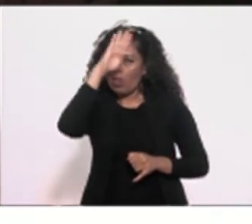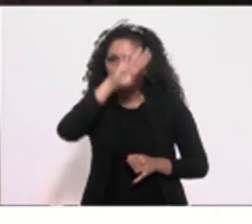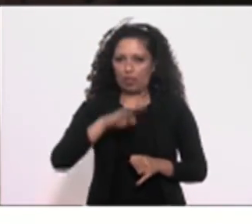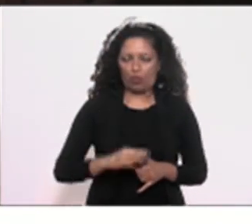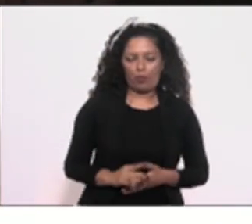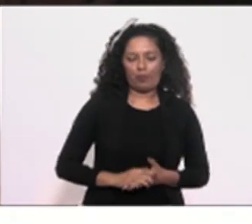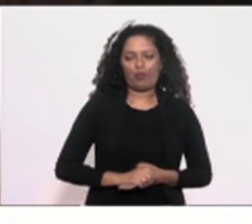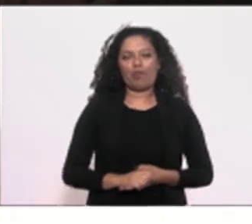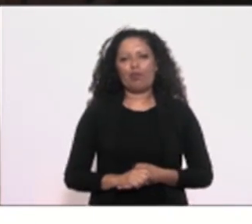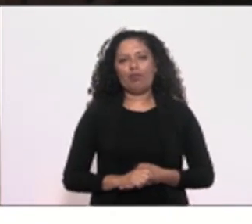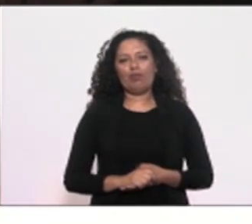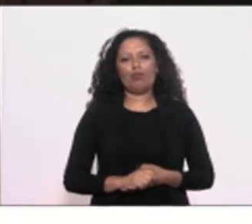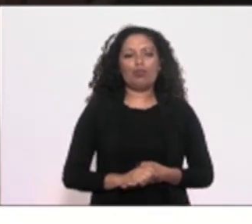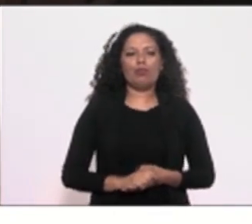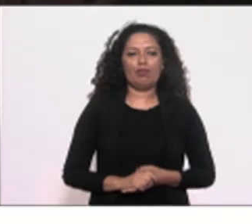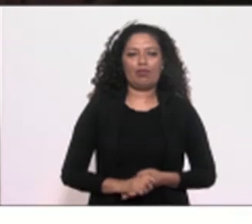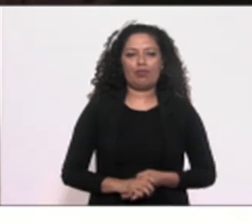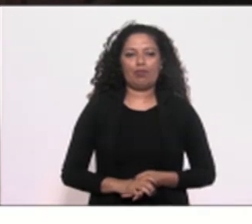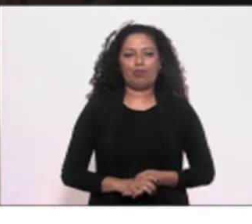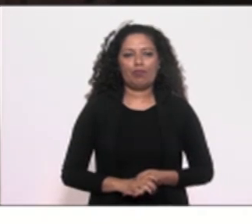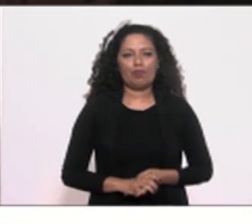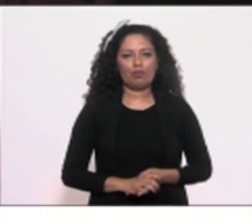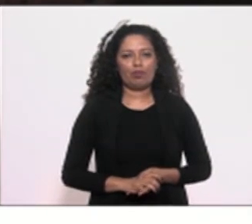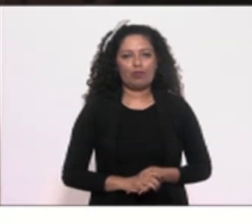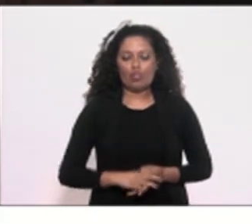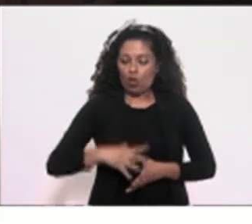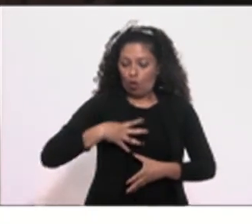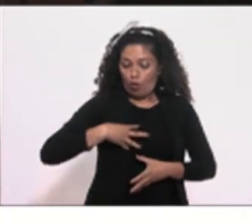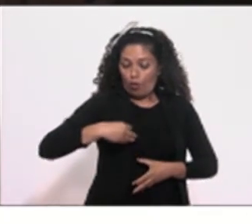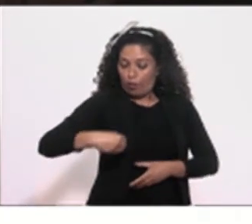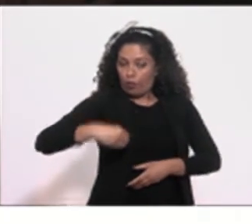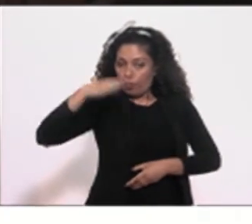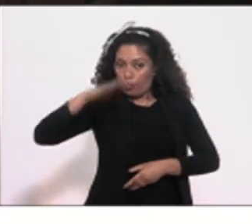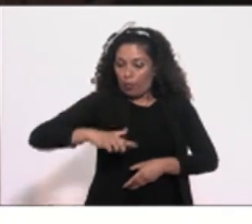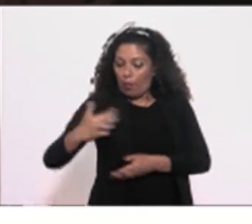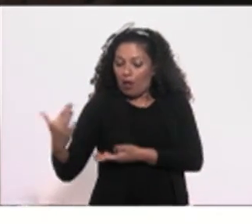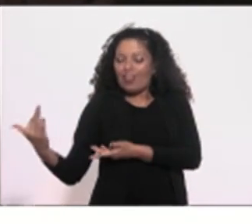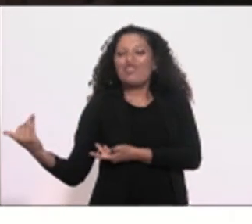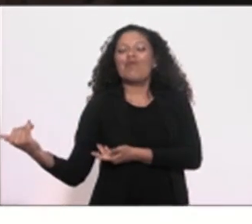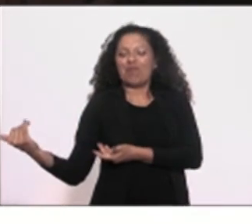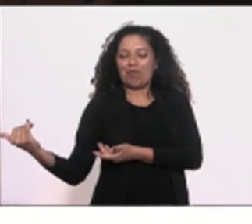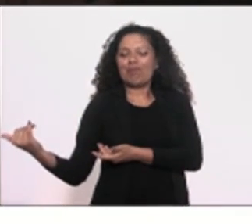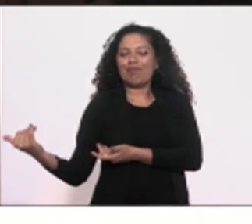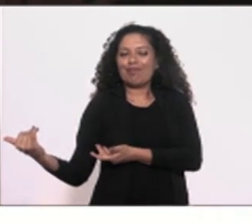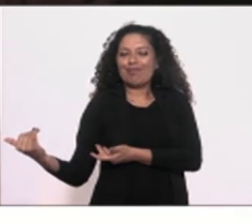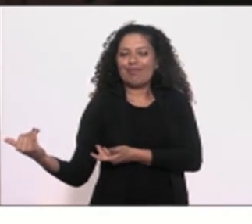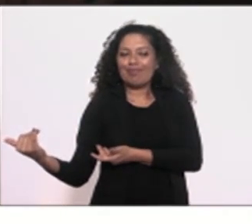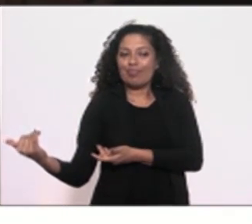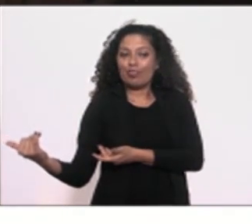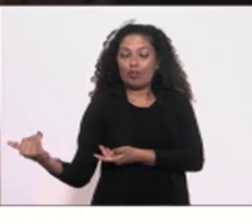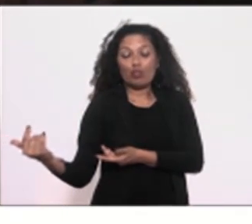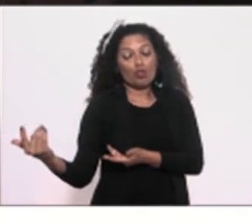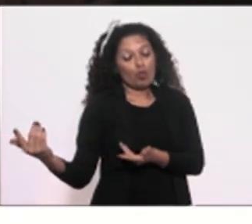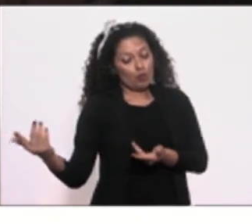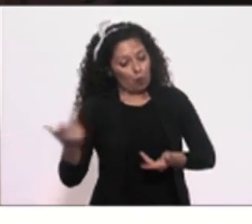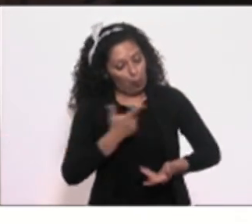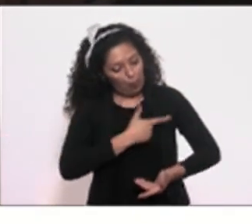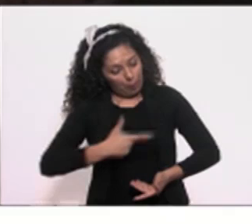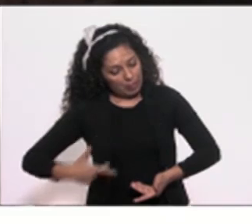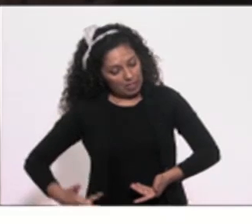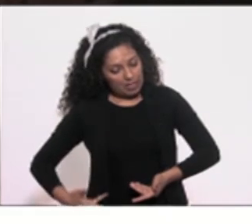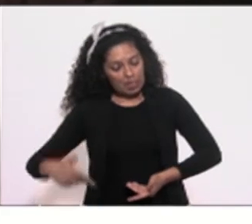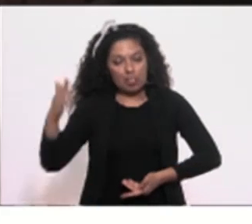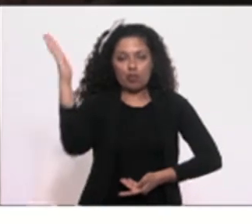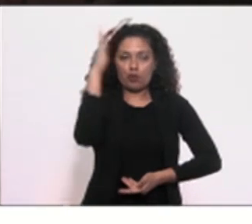o filho mais jovem do atual presidente